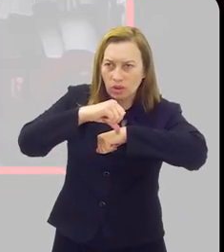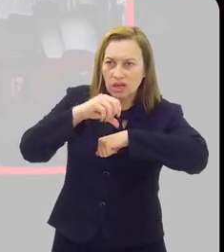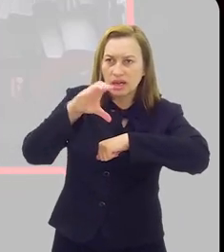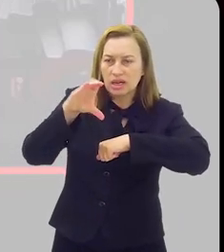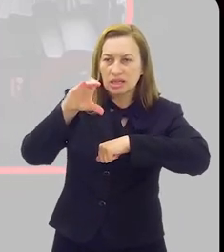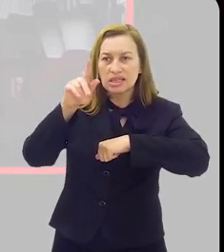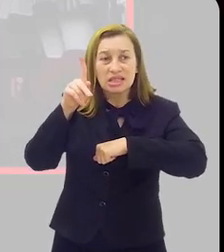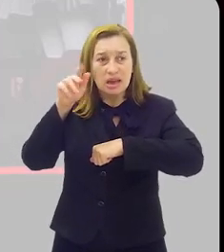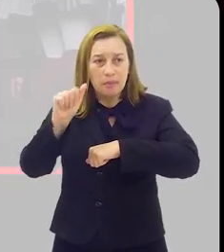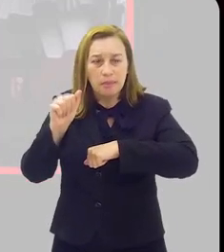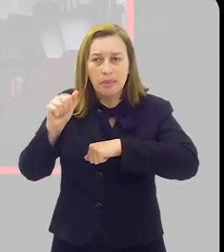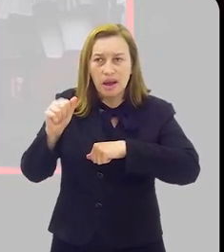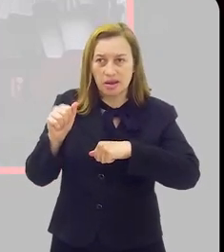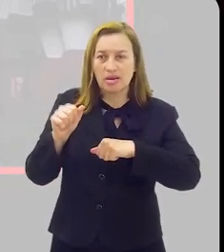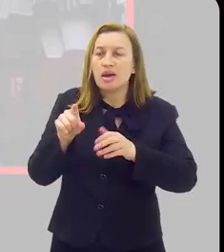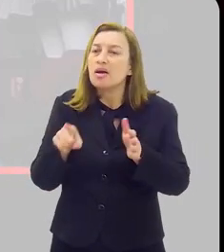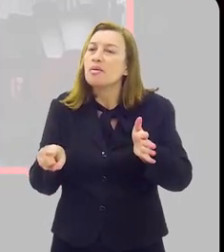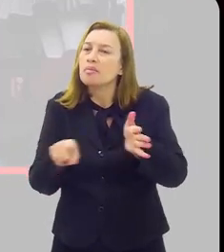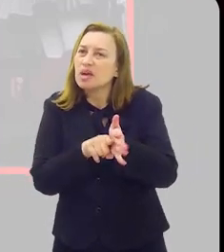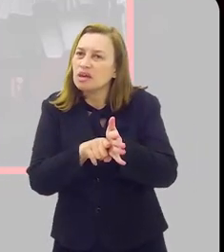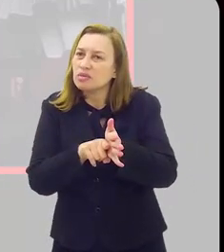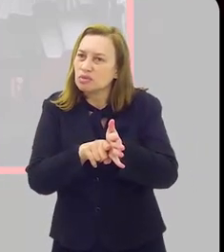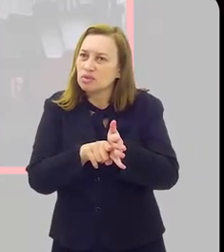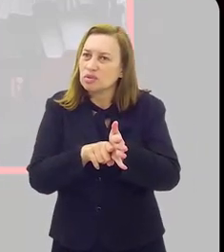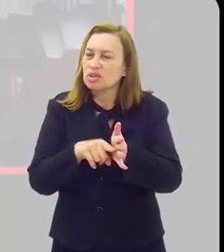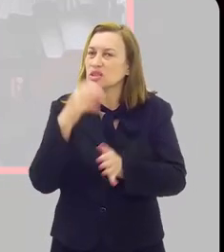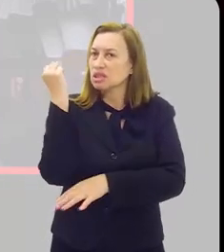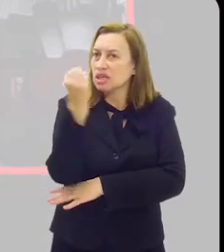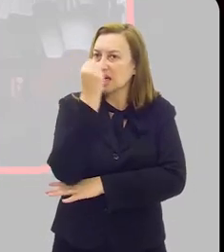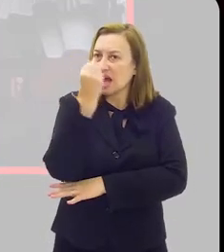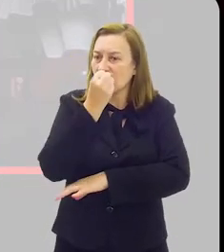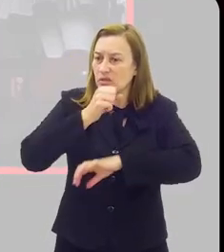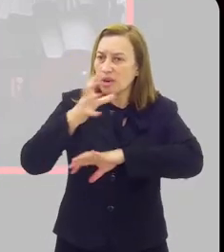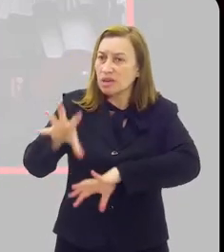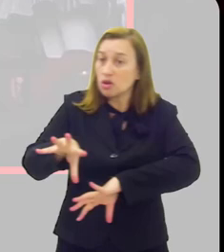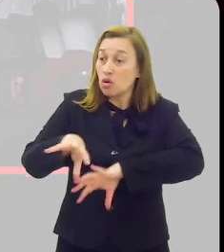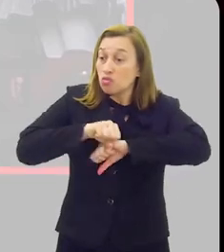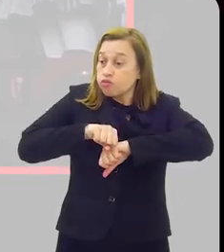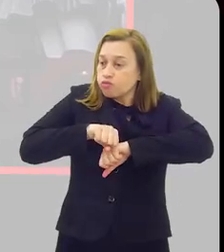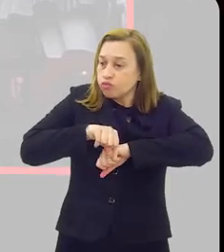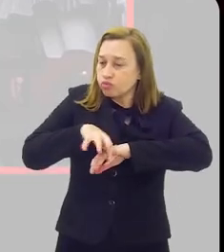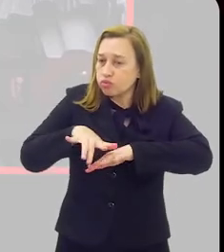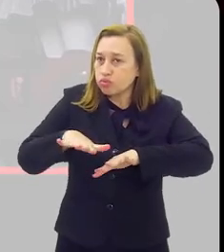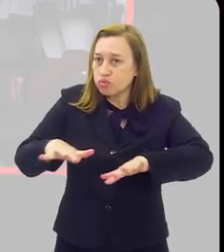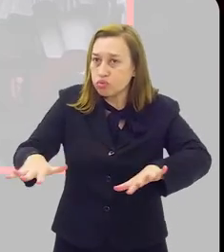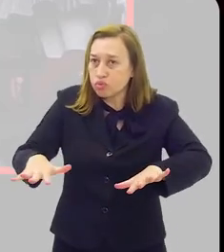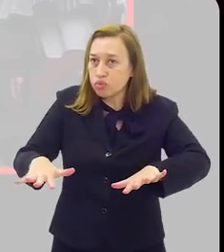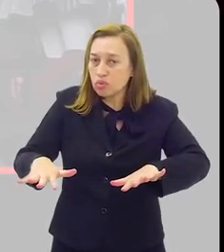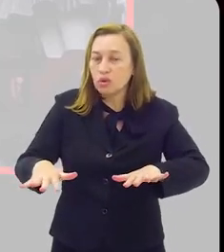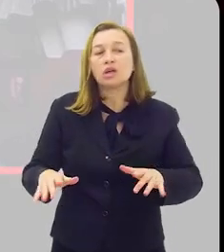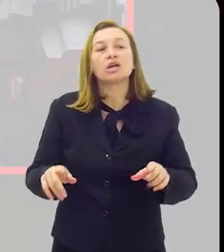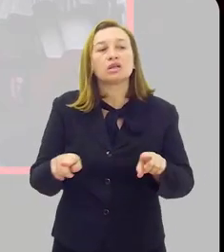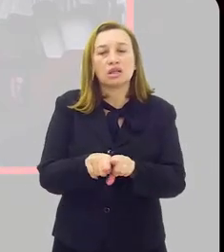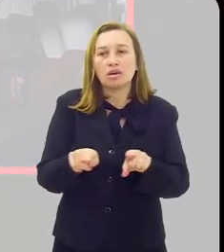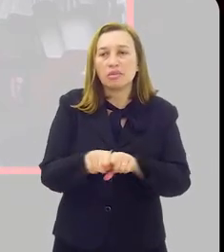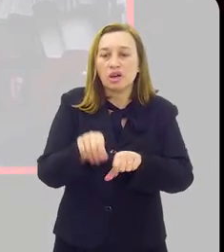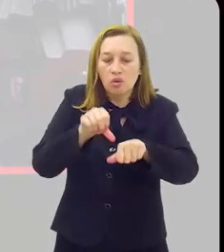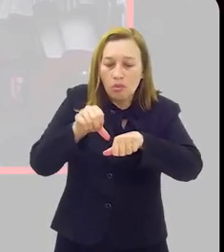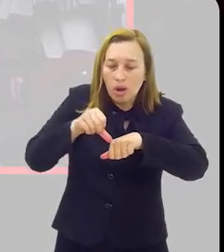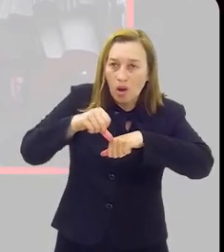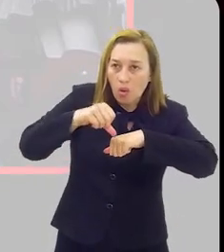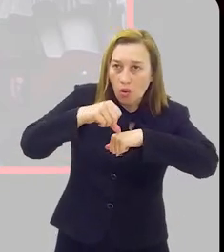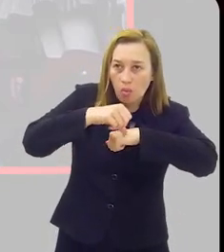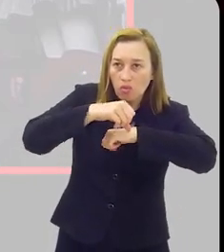cepa que era menos grave, mas muito mais transmissível, provocou uma grande onda de casos. E da mesma forma, quando a Ômicron foi